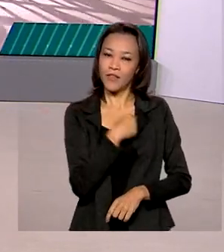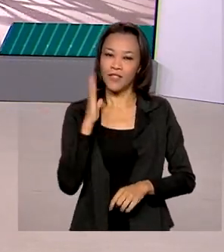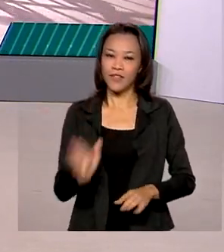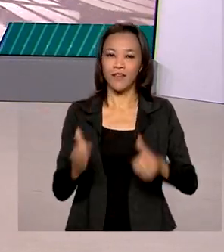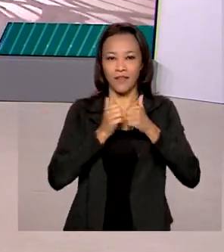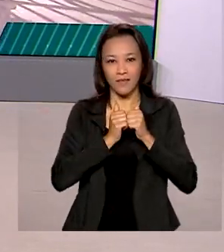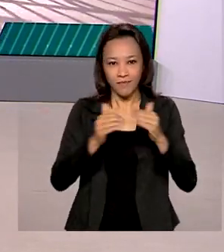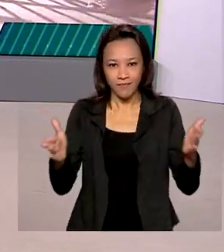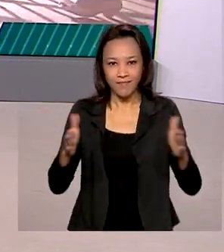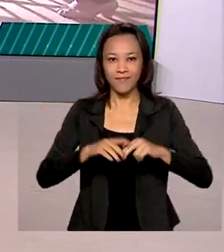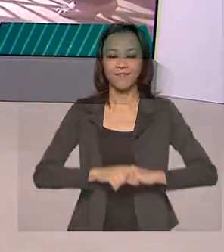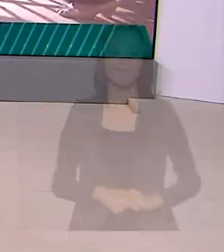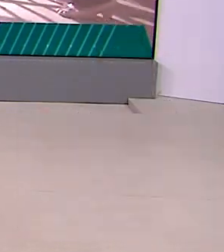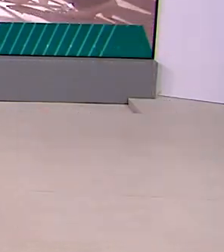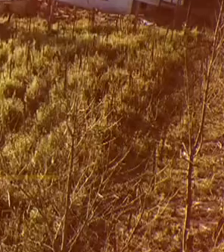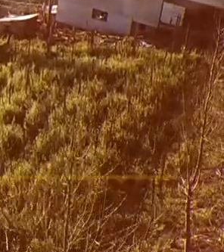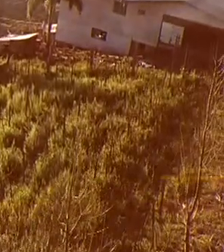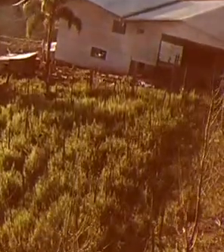em Dia já está no ar.